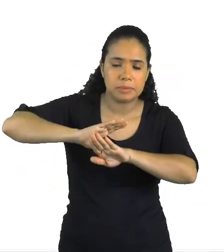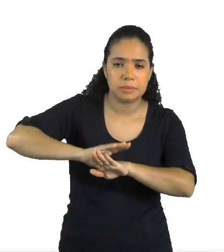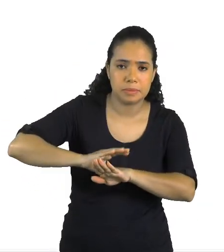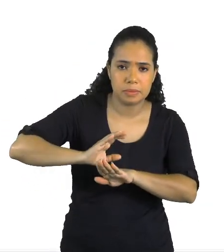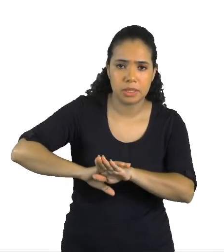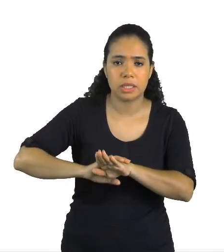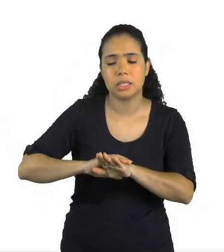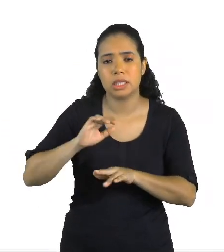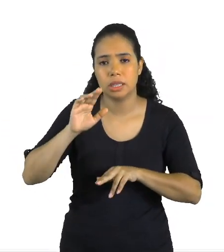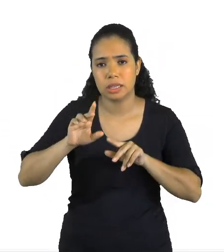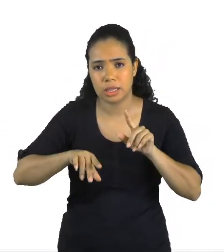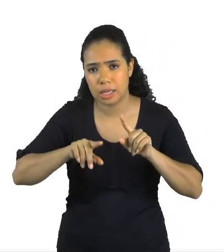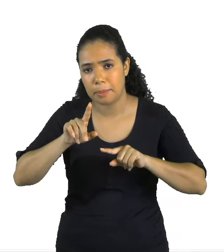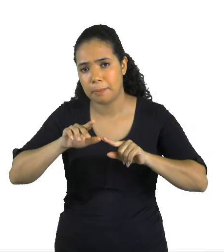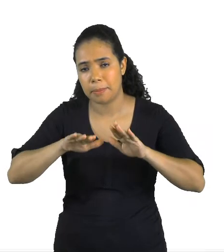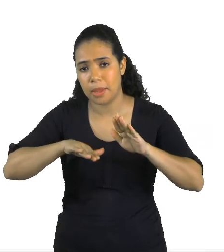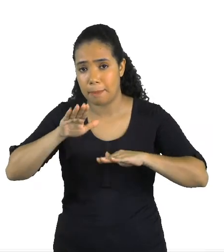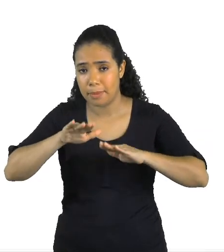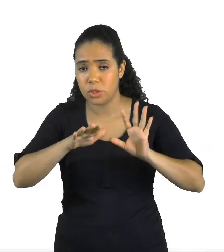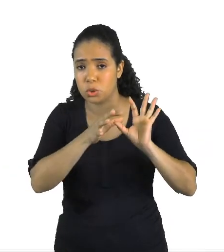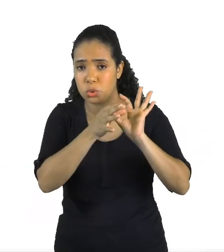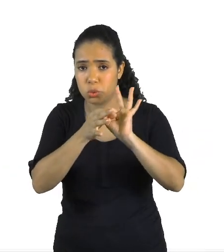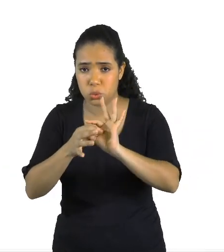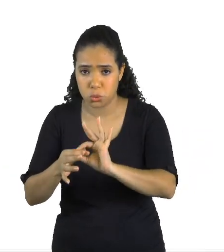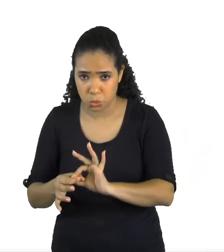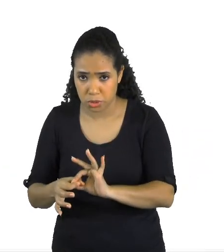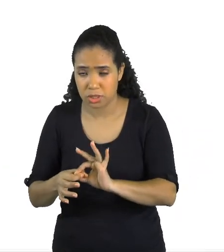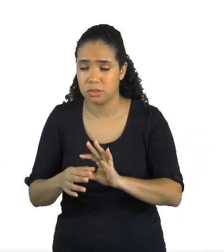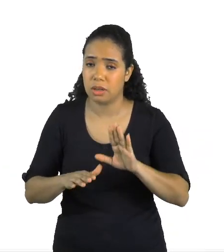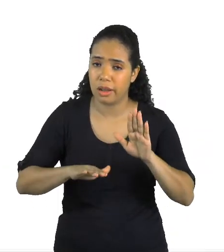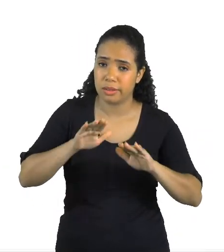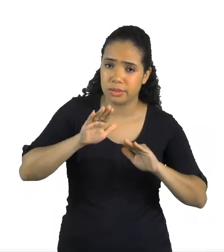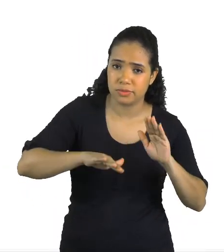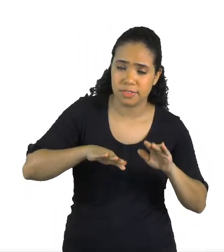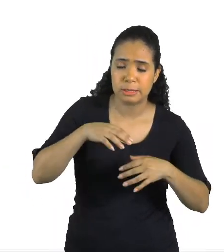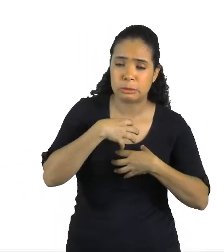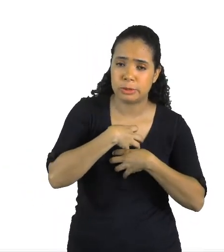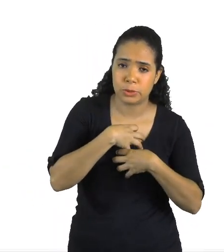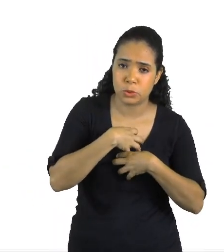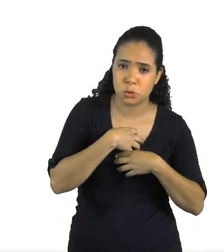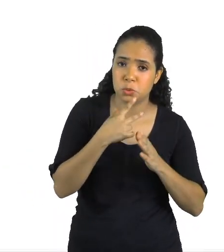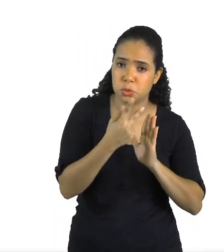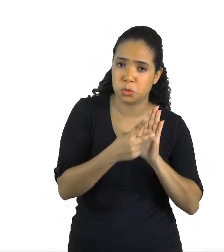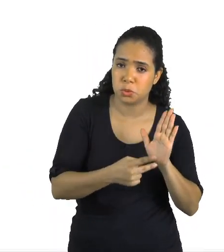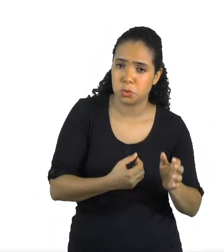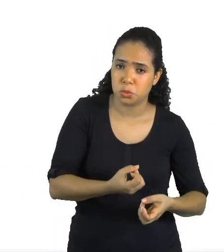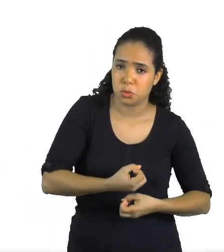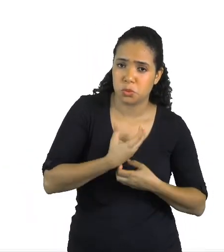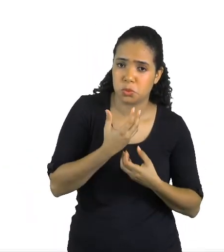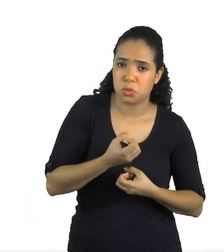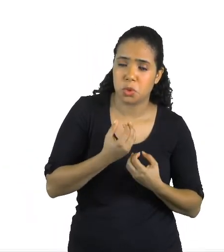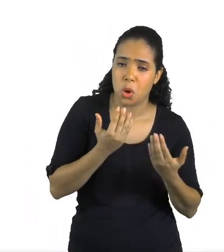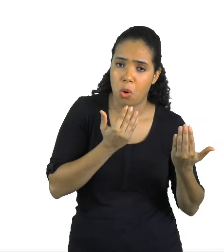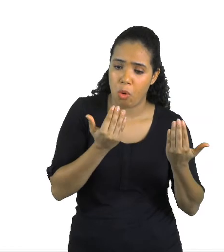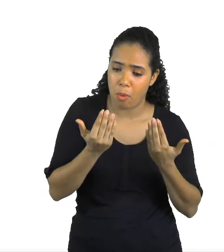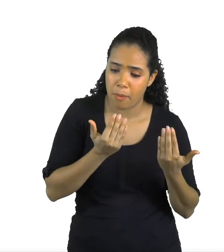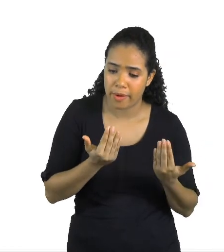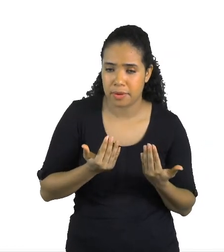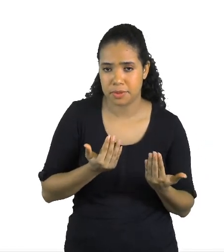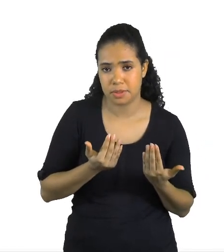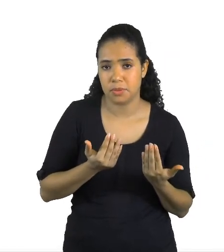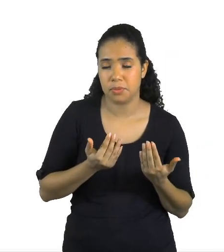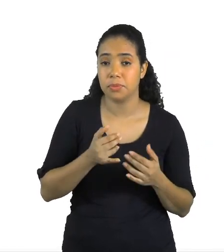depende sempre do contexto. Às vezes, é um sentido poético, fazendo comparações.